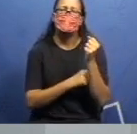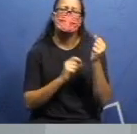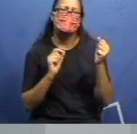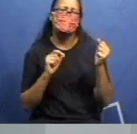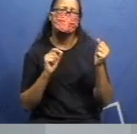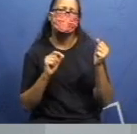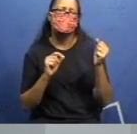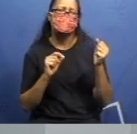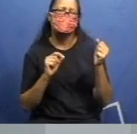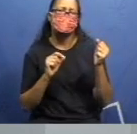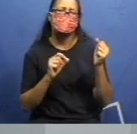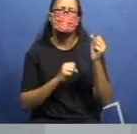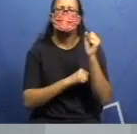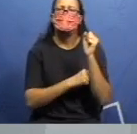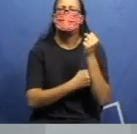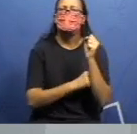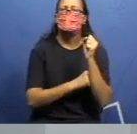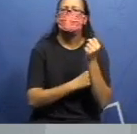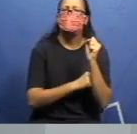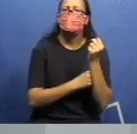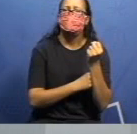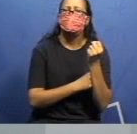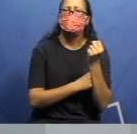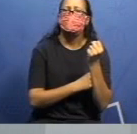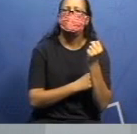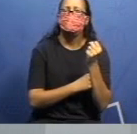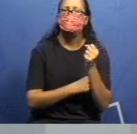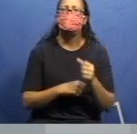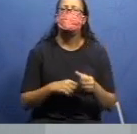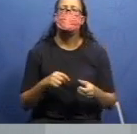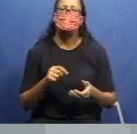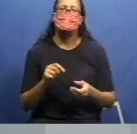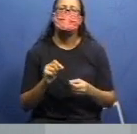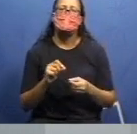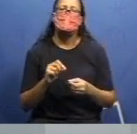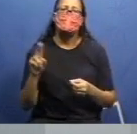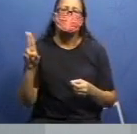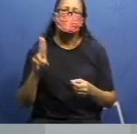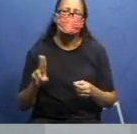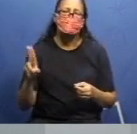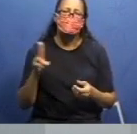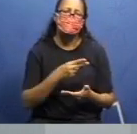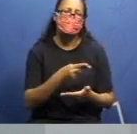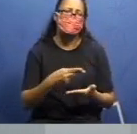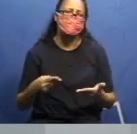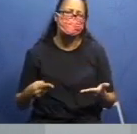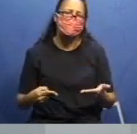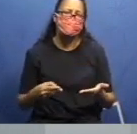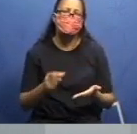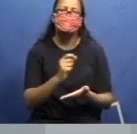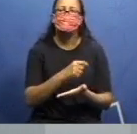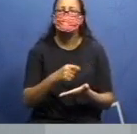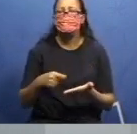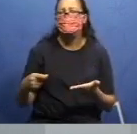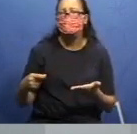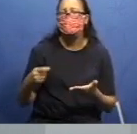A coordenação motora é aquela capacidade que a gente utiliza para a gente desenhar, para escrever, para melhorar aquela nossa letrinha. Então, sempre